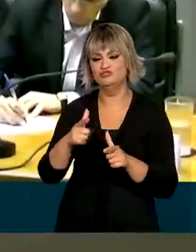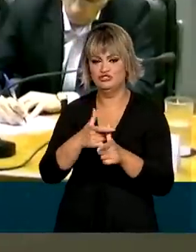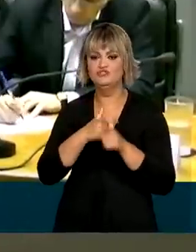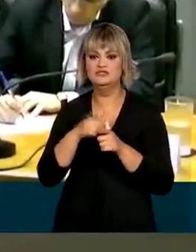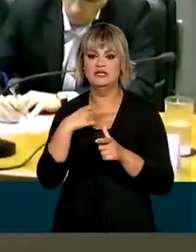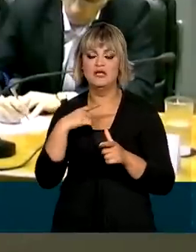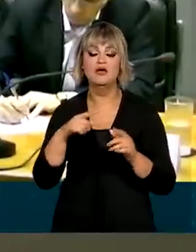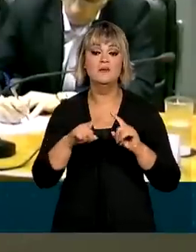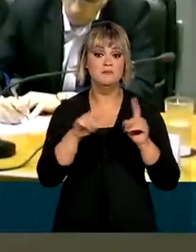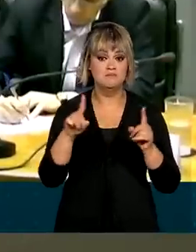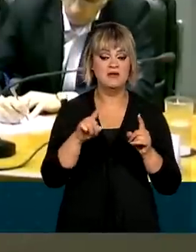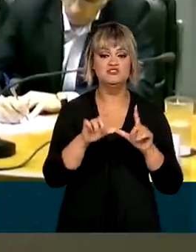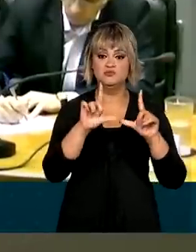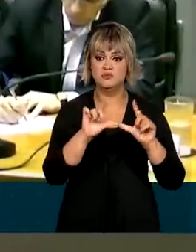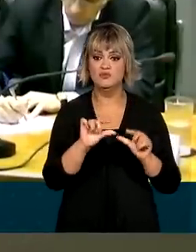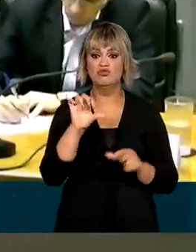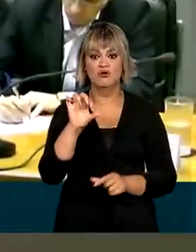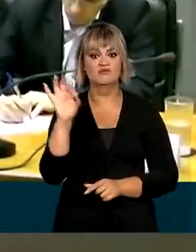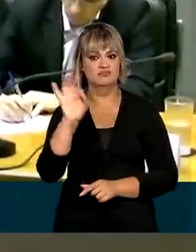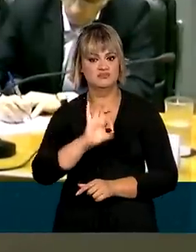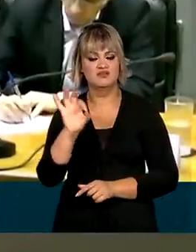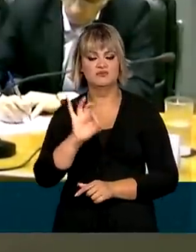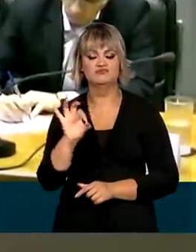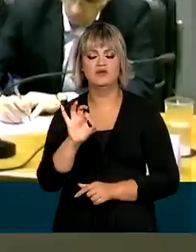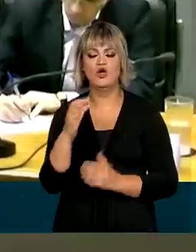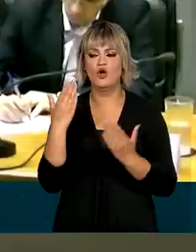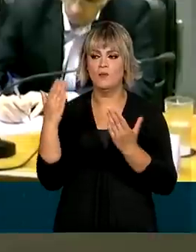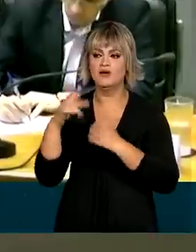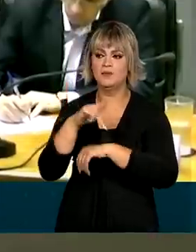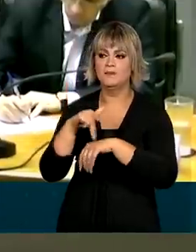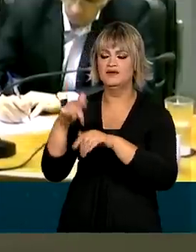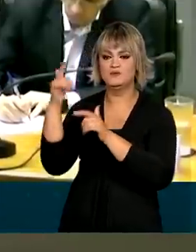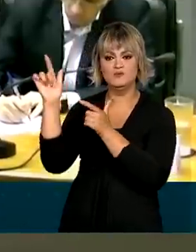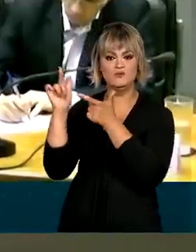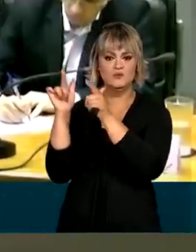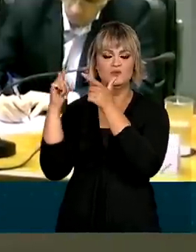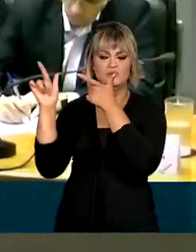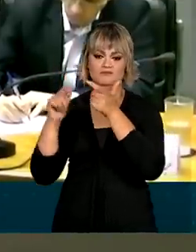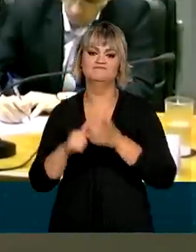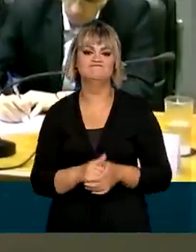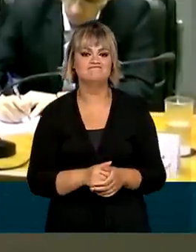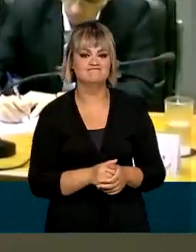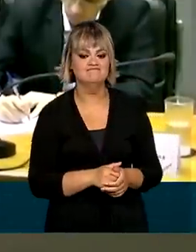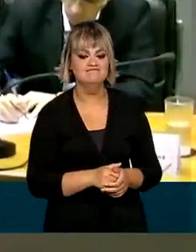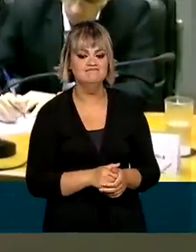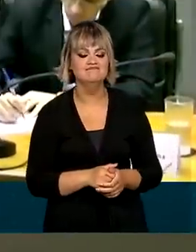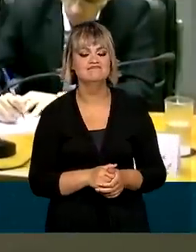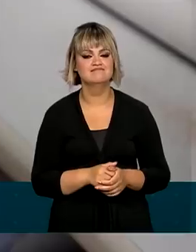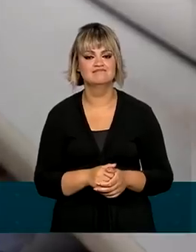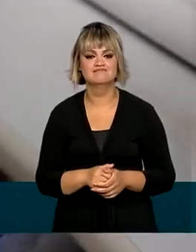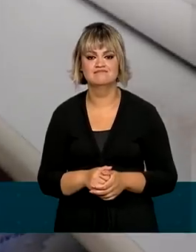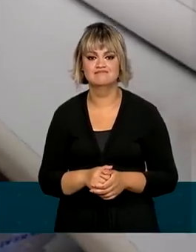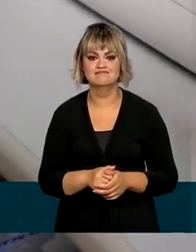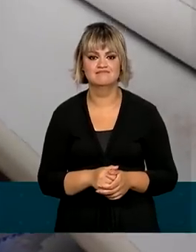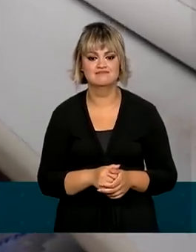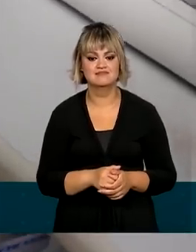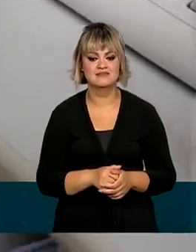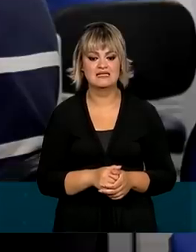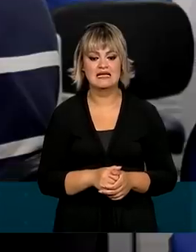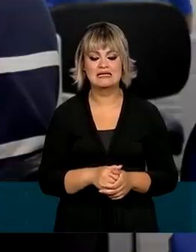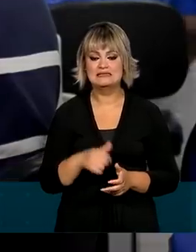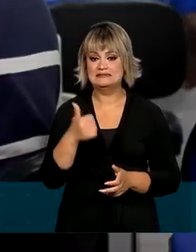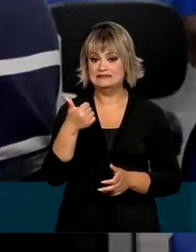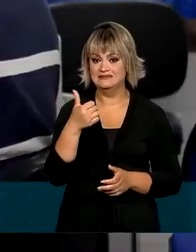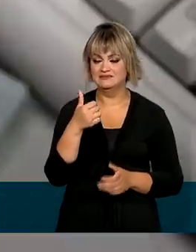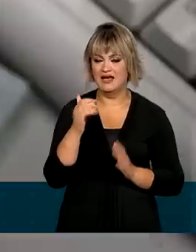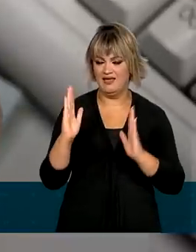reduziu por uma diferença de 9% entre os países emergentes e o Brasil. Nos dez primeiros